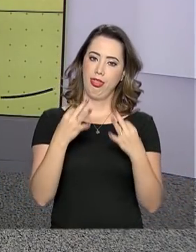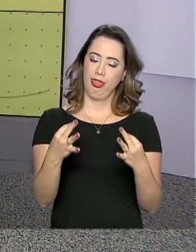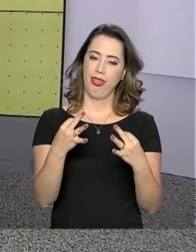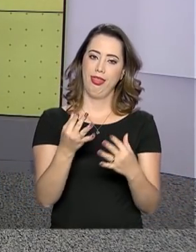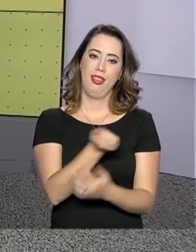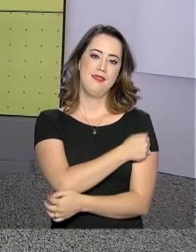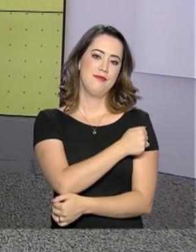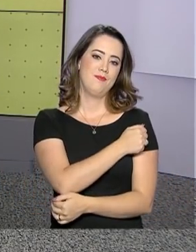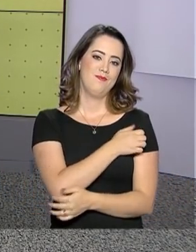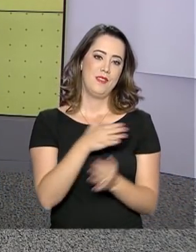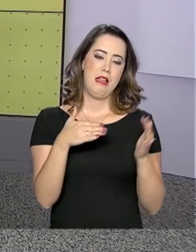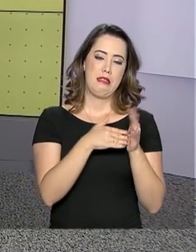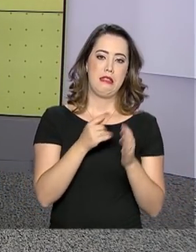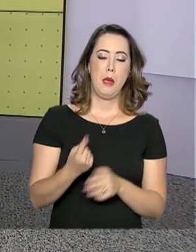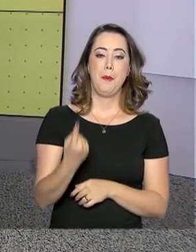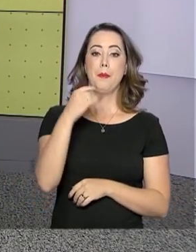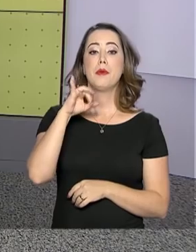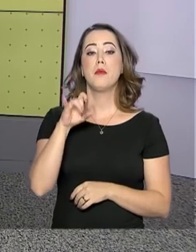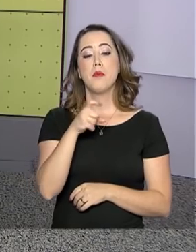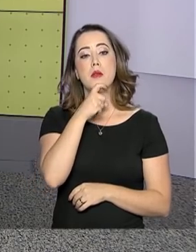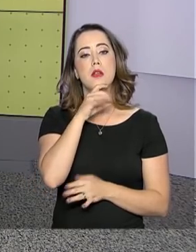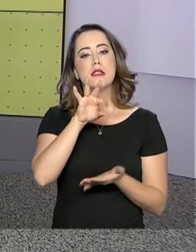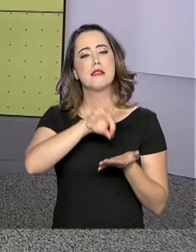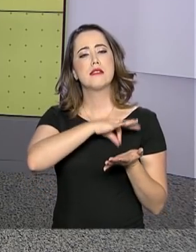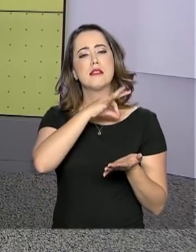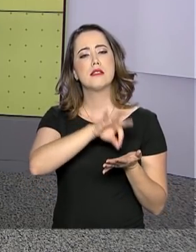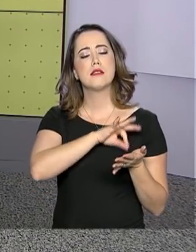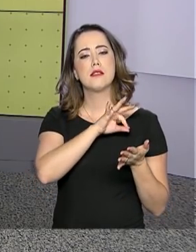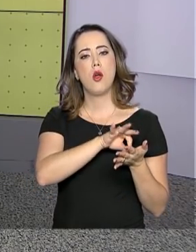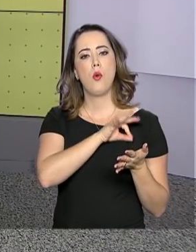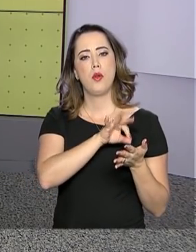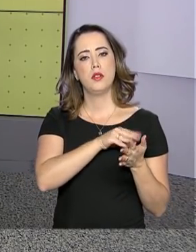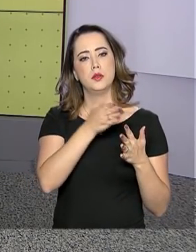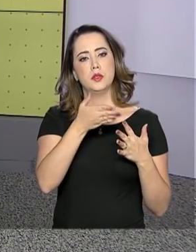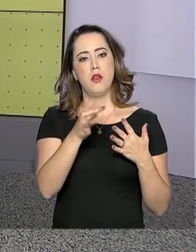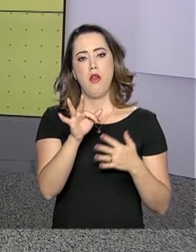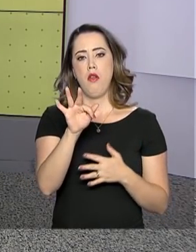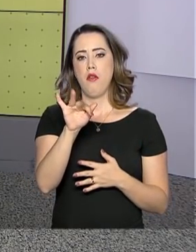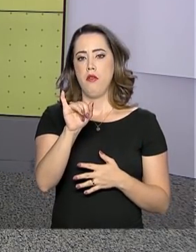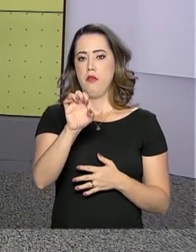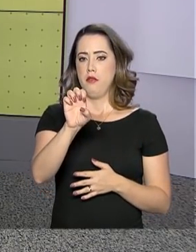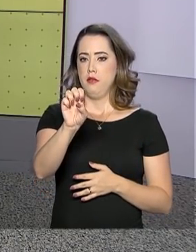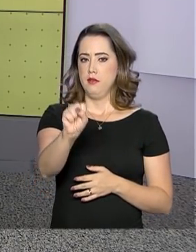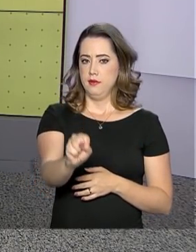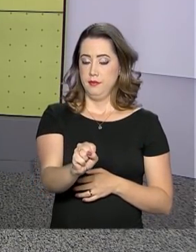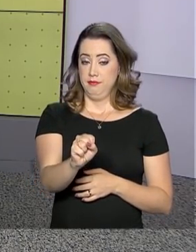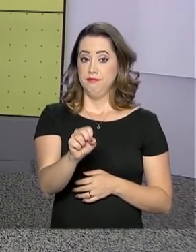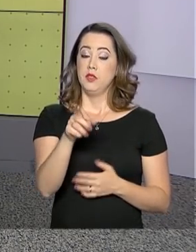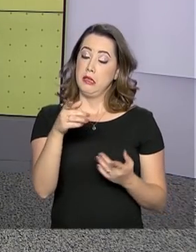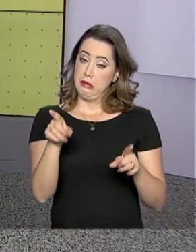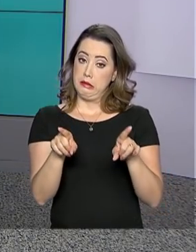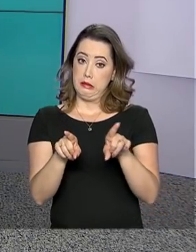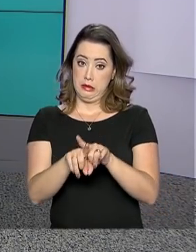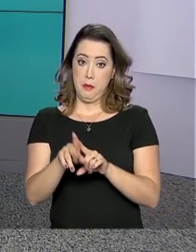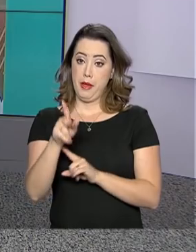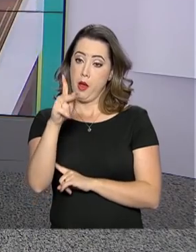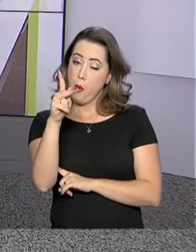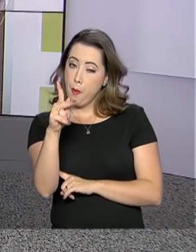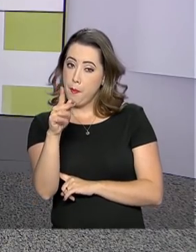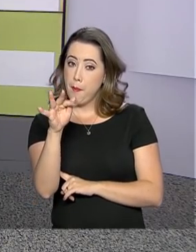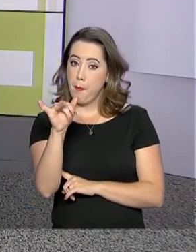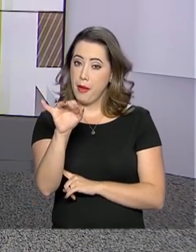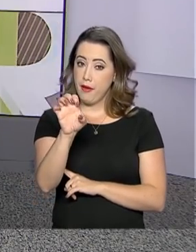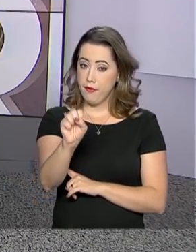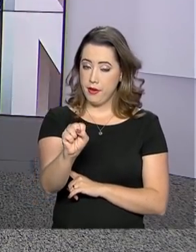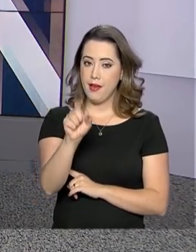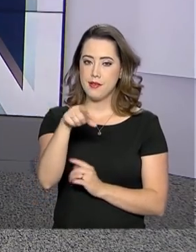estão abertas até 1º de julho as inscrições para o processo seletivo do financiamento estudantil, o FIES, e também do PFIES,